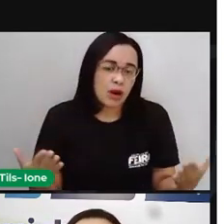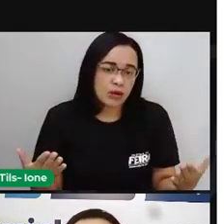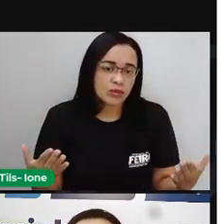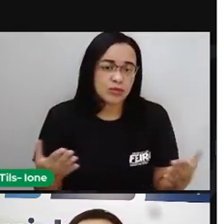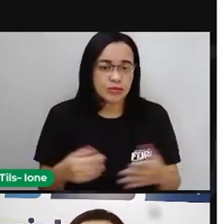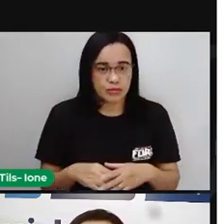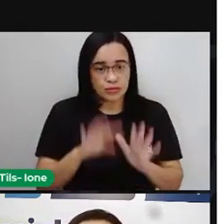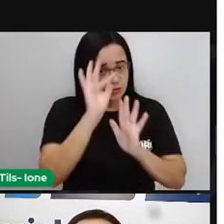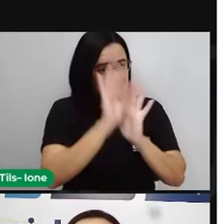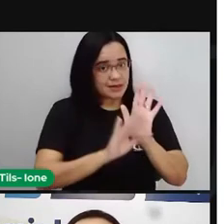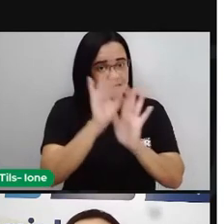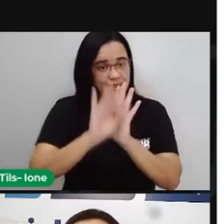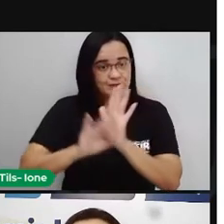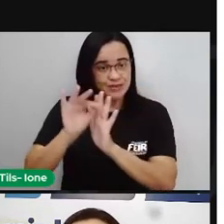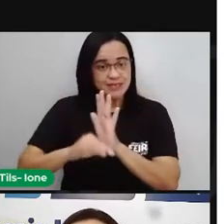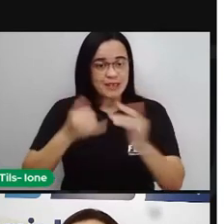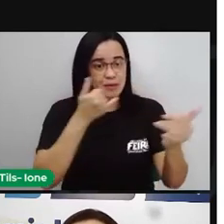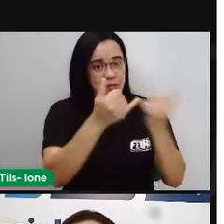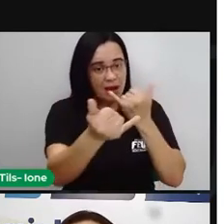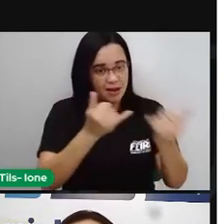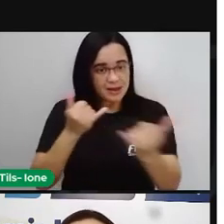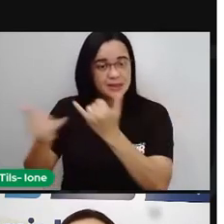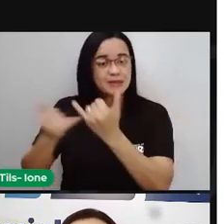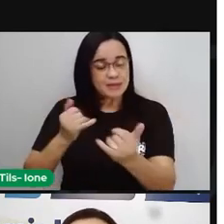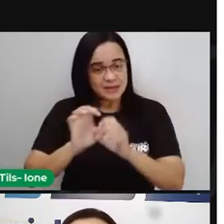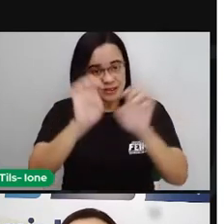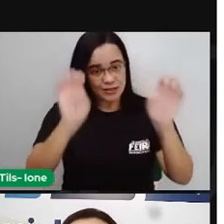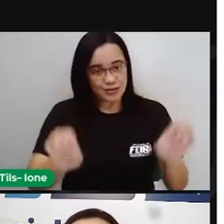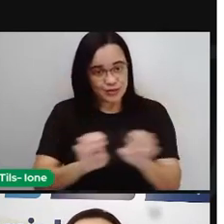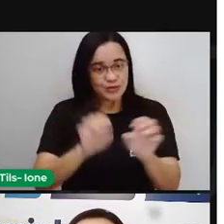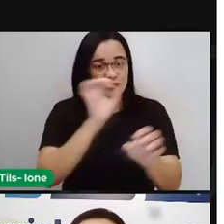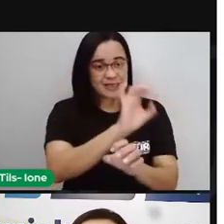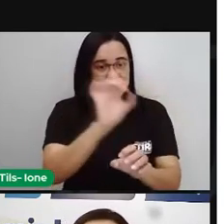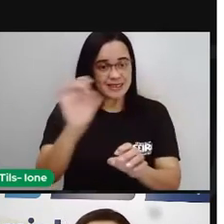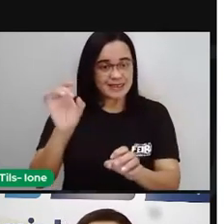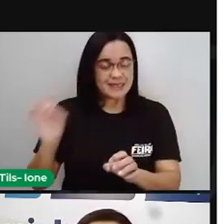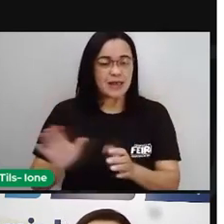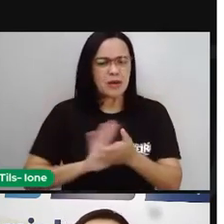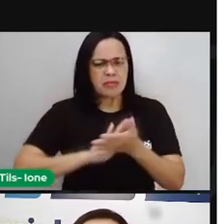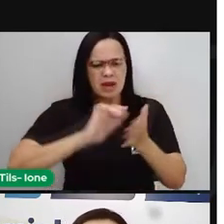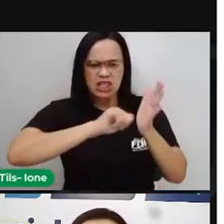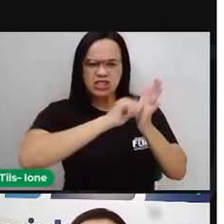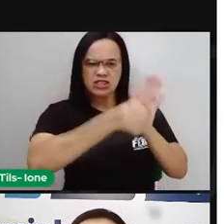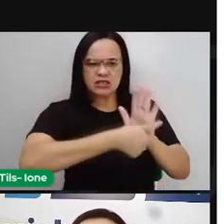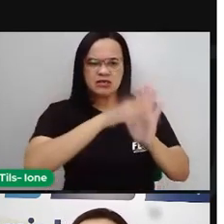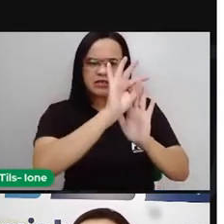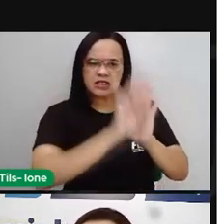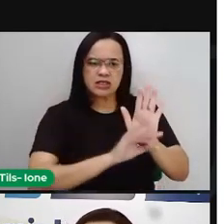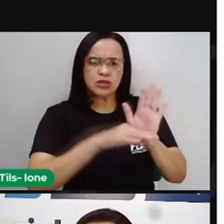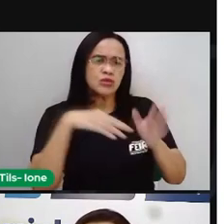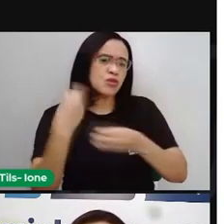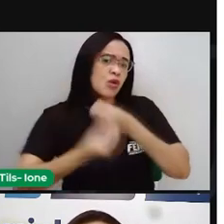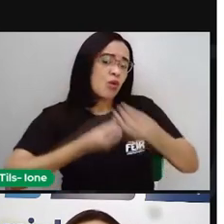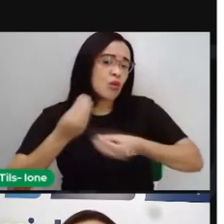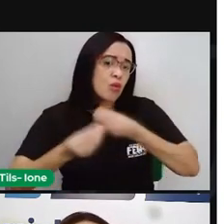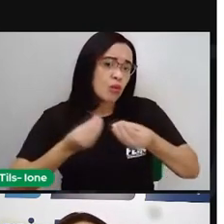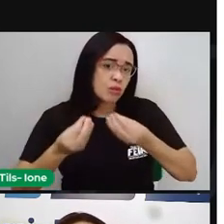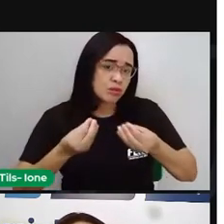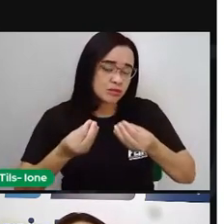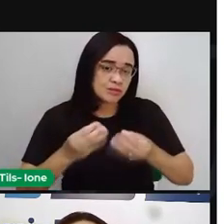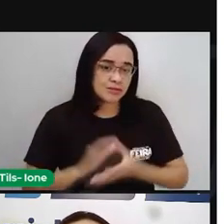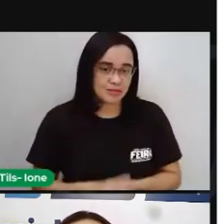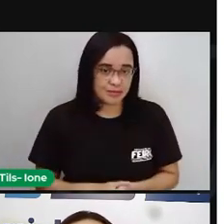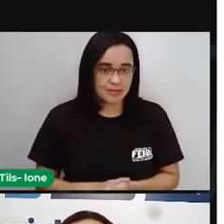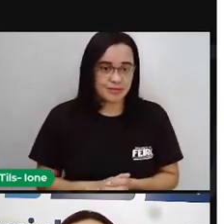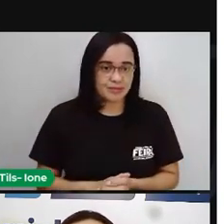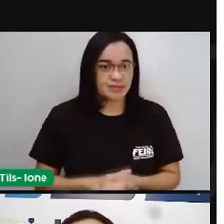né? Em sua estrutura. O que que a gente pode dizer em relação ao gênero textual? A Proleu ainda falou antes de começar a ler,